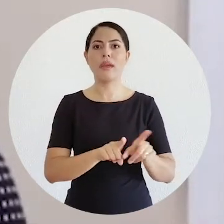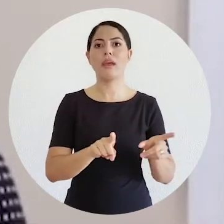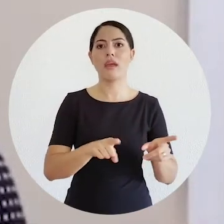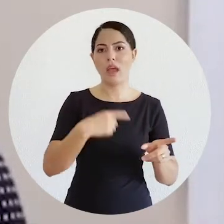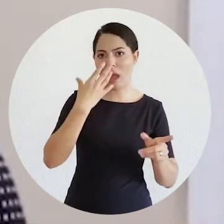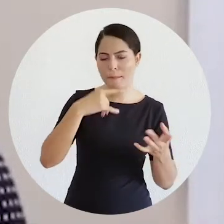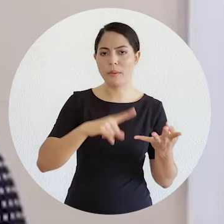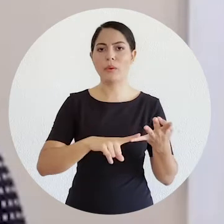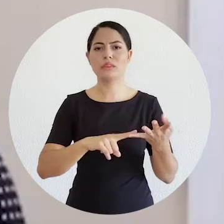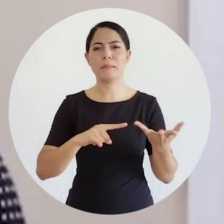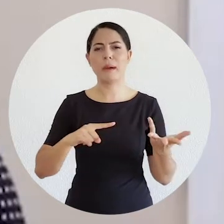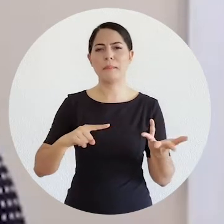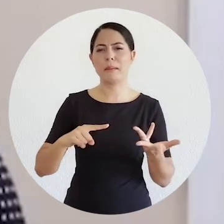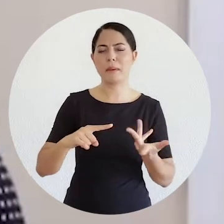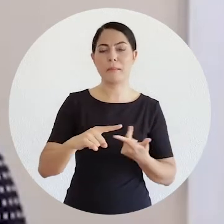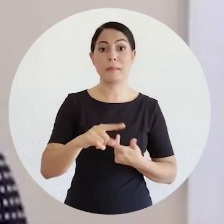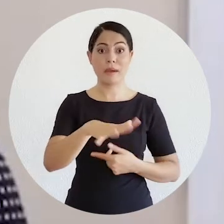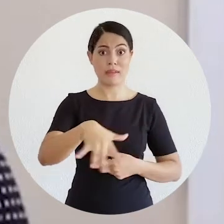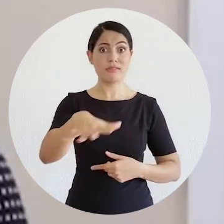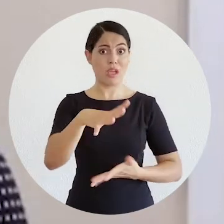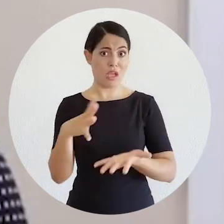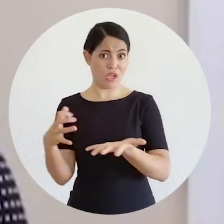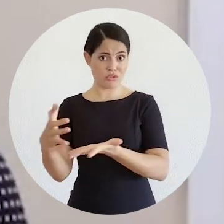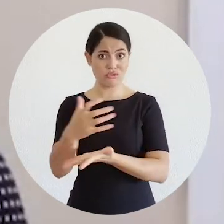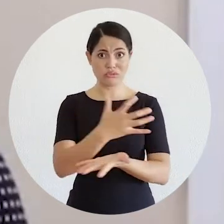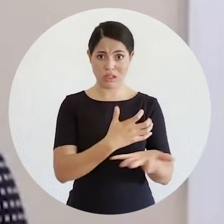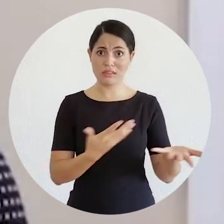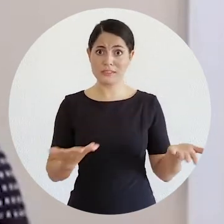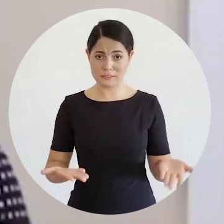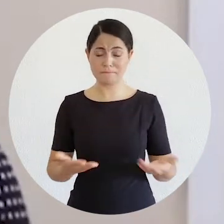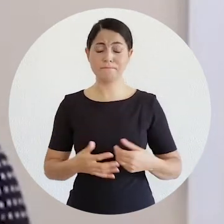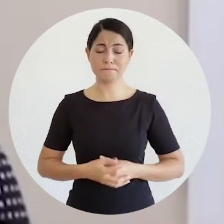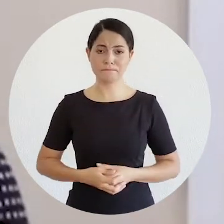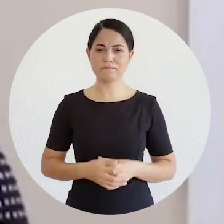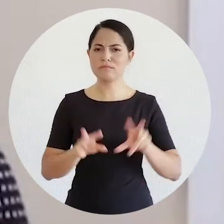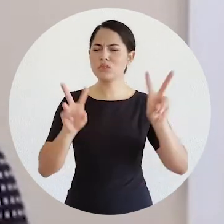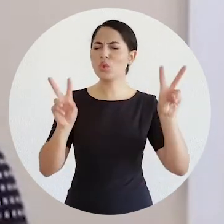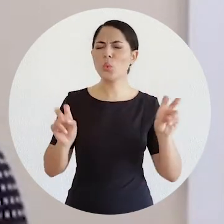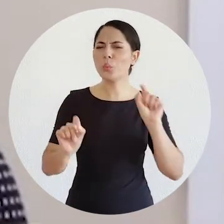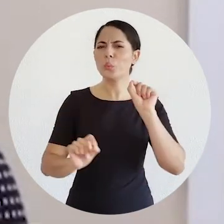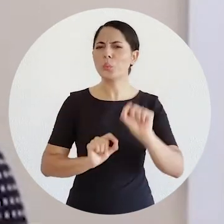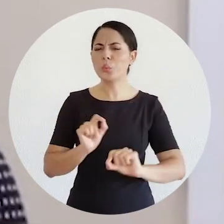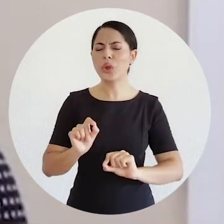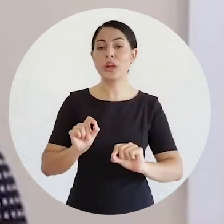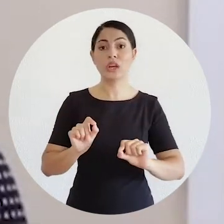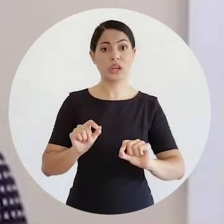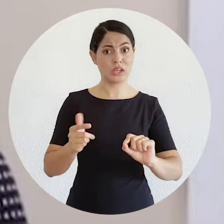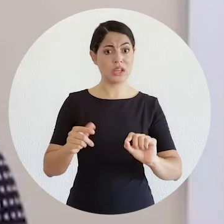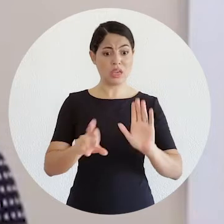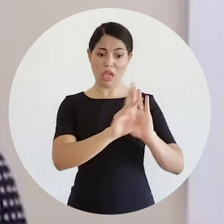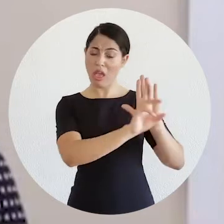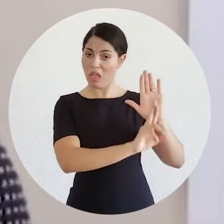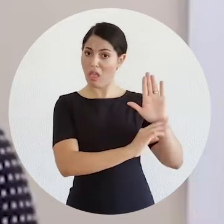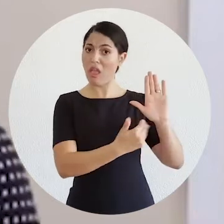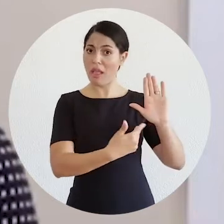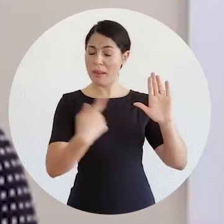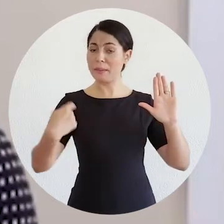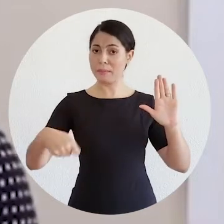Microsoft, os Big Five da economia de dados, no que diz respeito à necessidade da